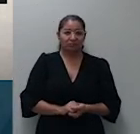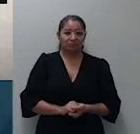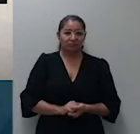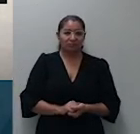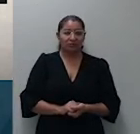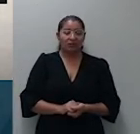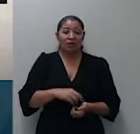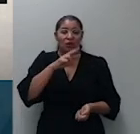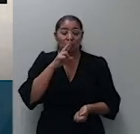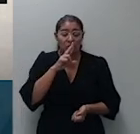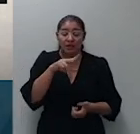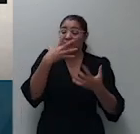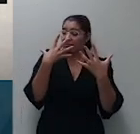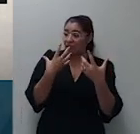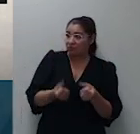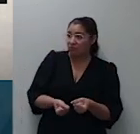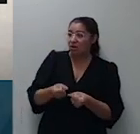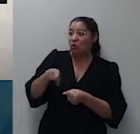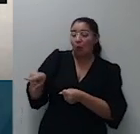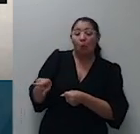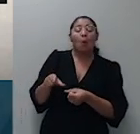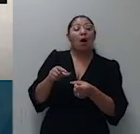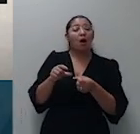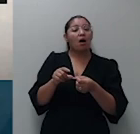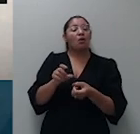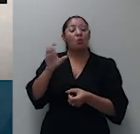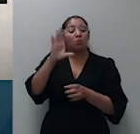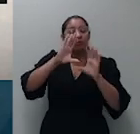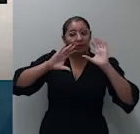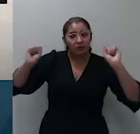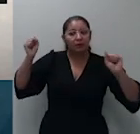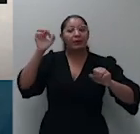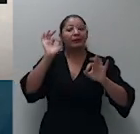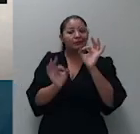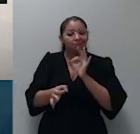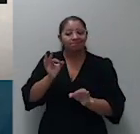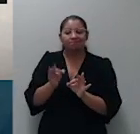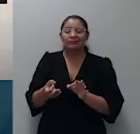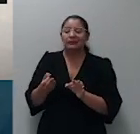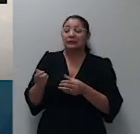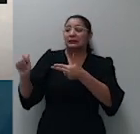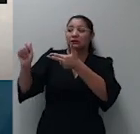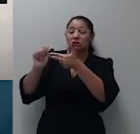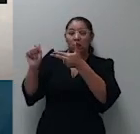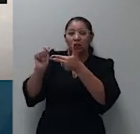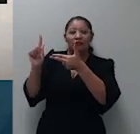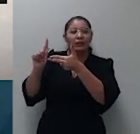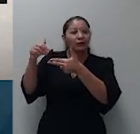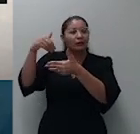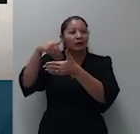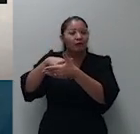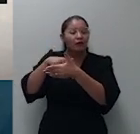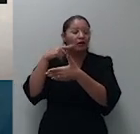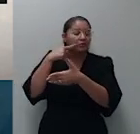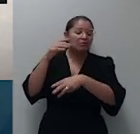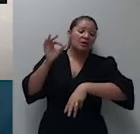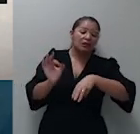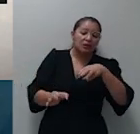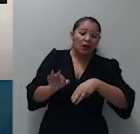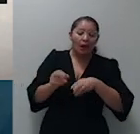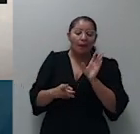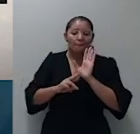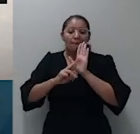o apelo 9 o agravo interno foi distribuído ao eminente ministro de Felipe Salomão apresentado o recurso